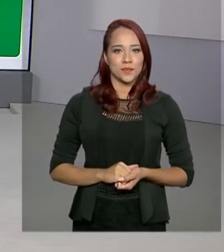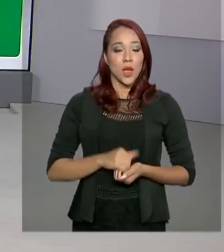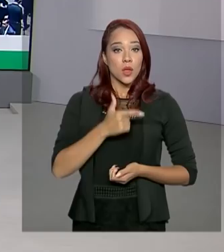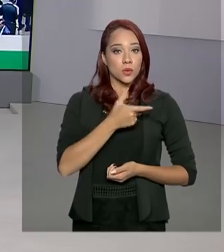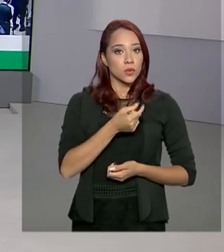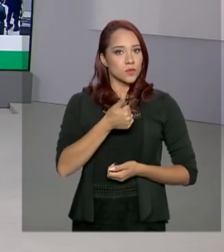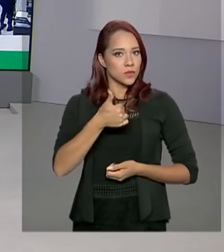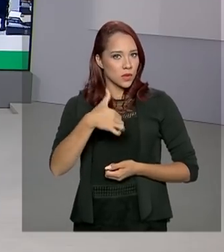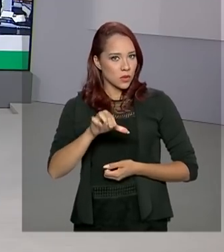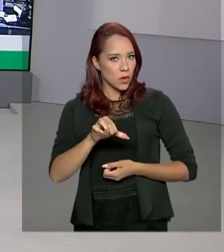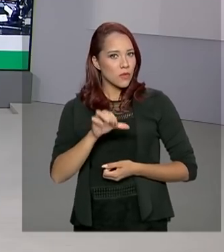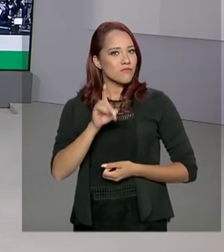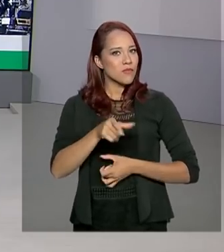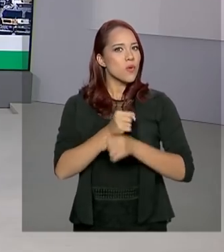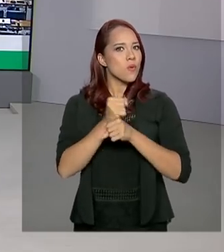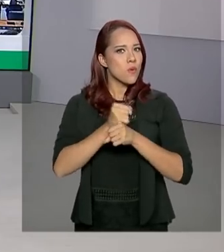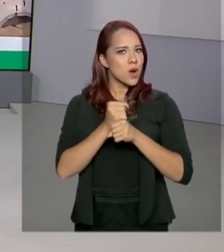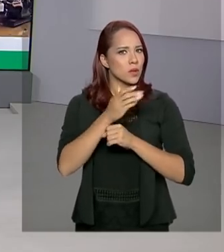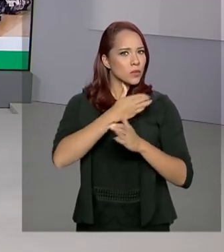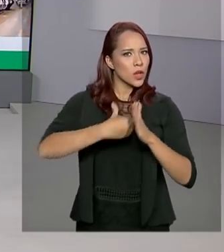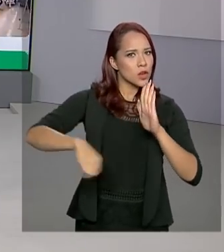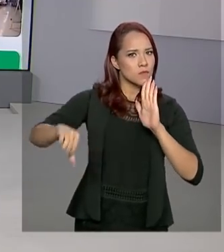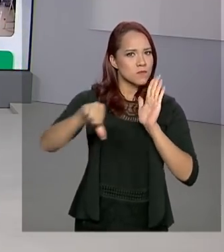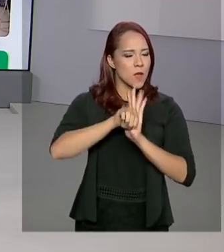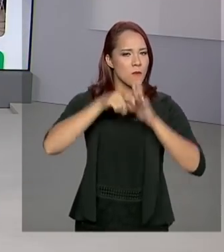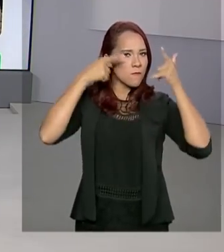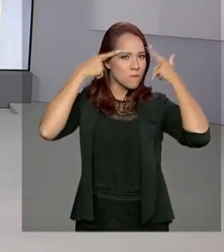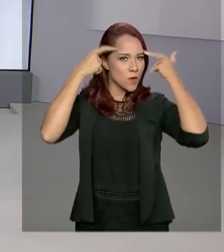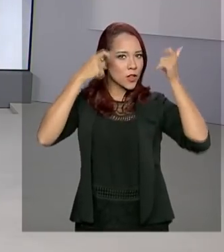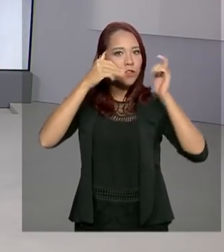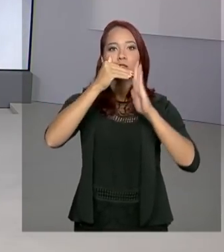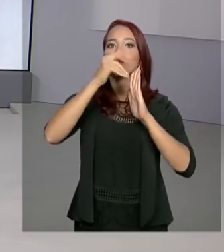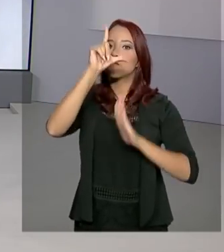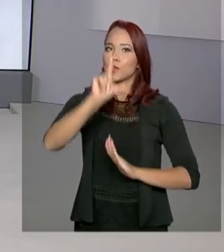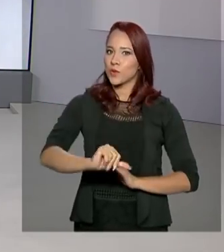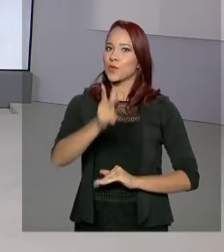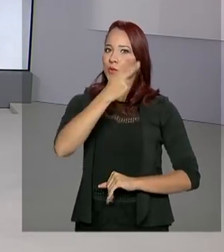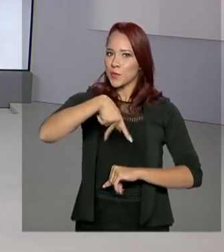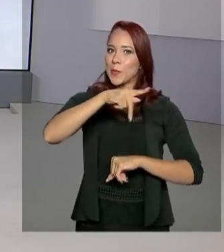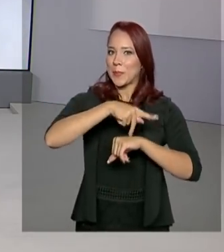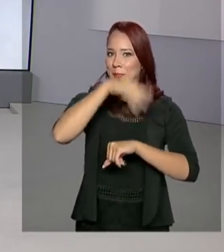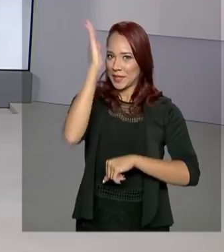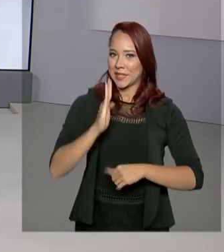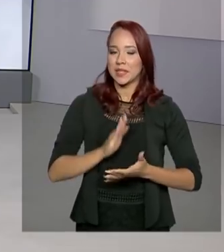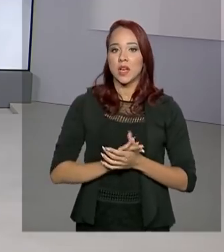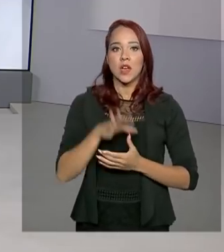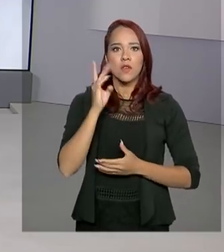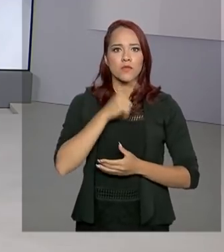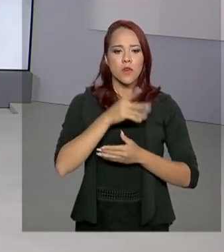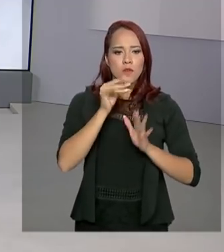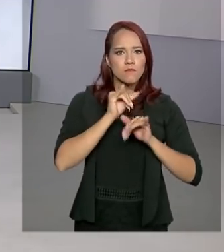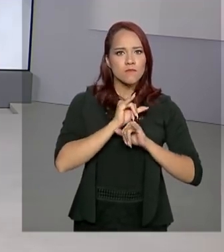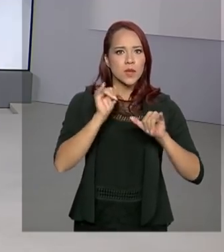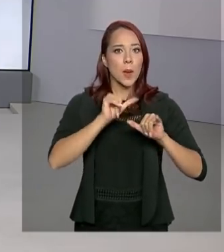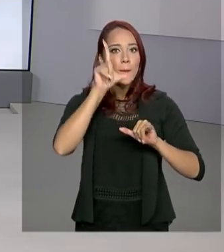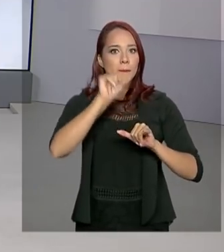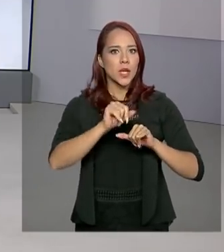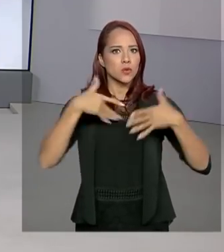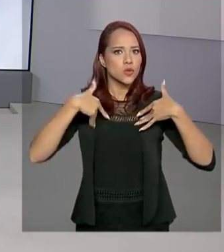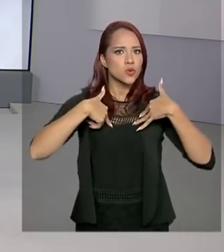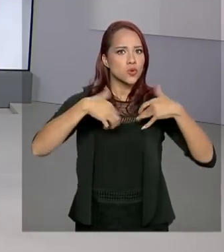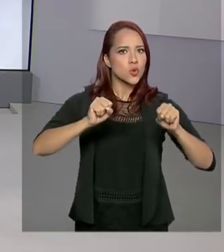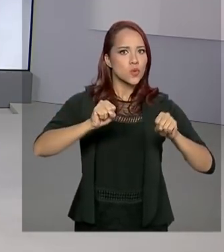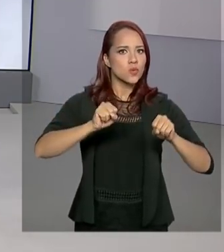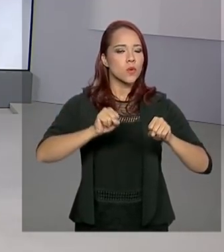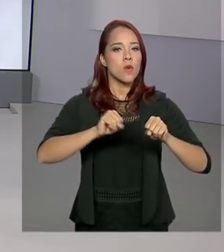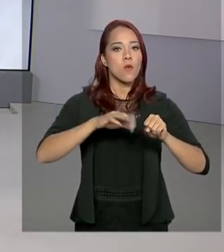2019 foi o ano em que a criminalidade violenta caiu no país. Foram registrados, Roberto, menos estupros, furtos